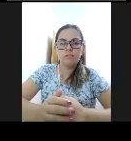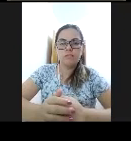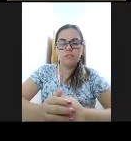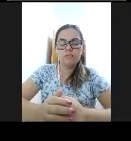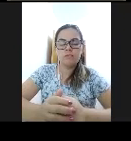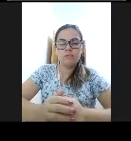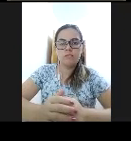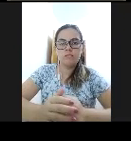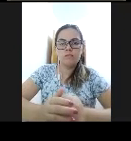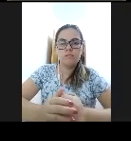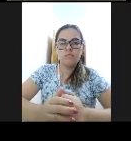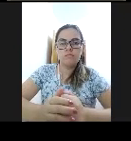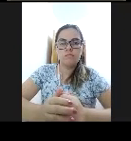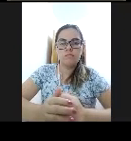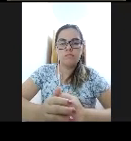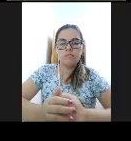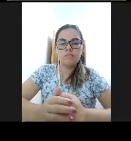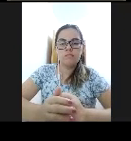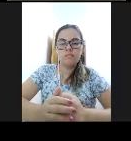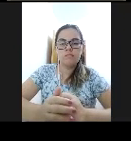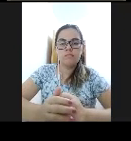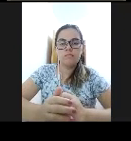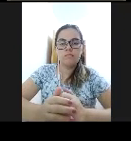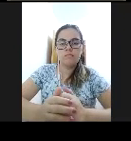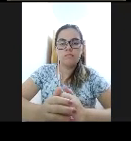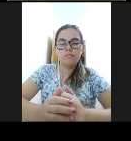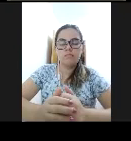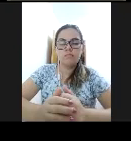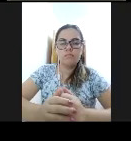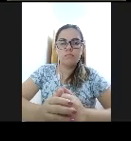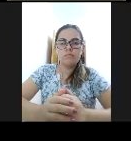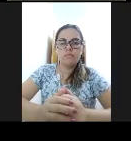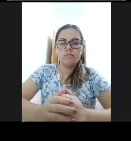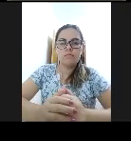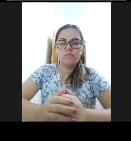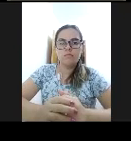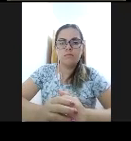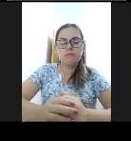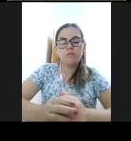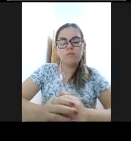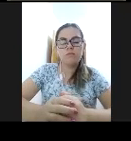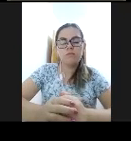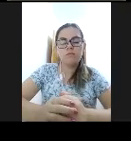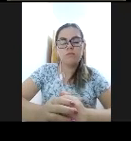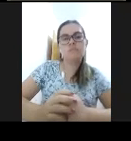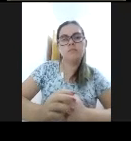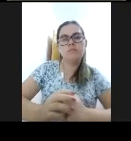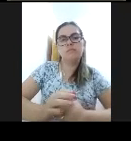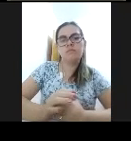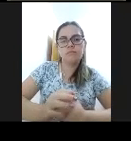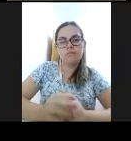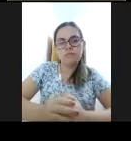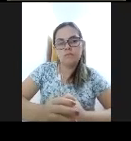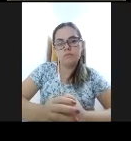-bi-bo-ibu. Quer dizer, efetivamente, as novas tecnologias, na verdade,